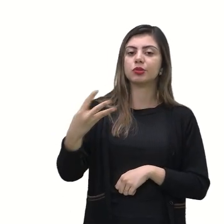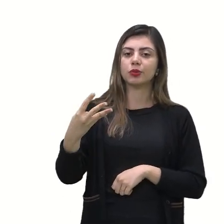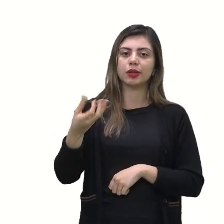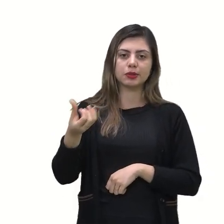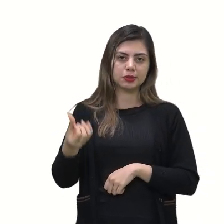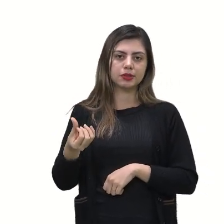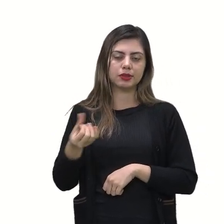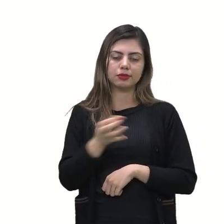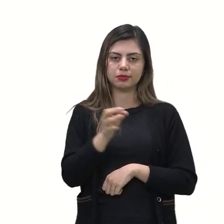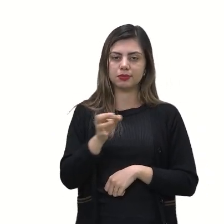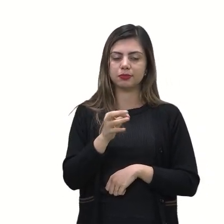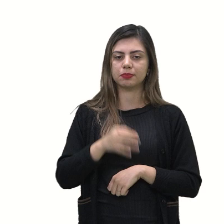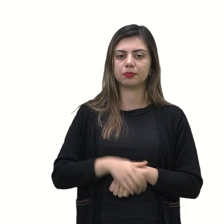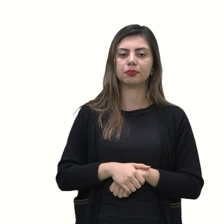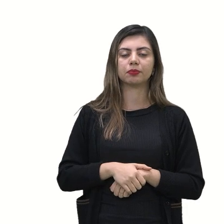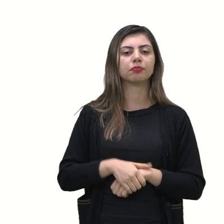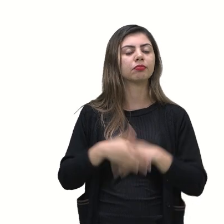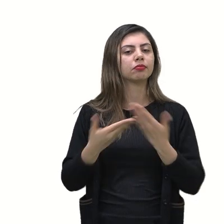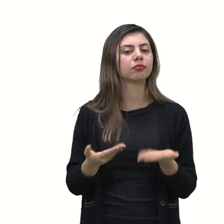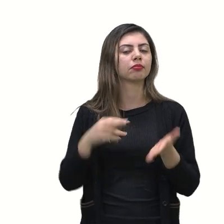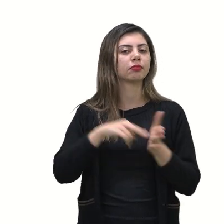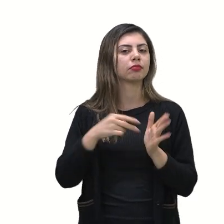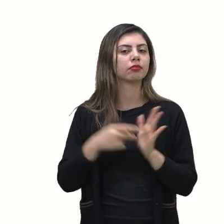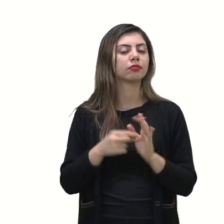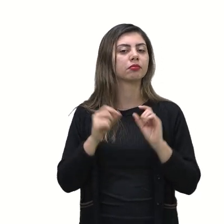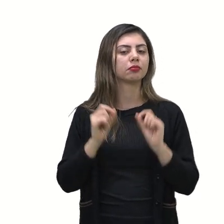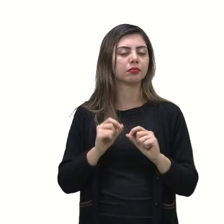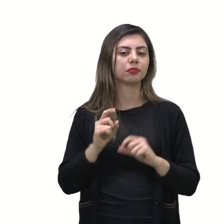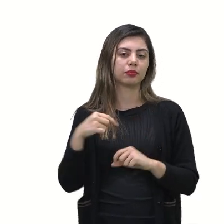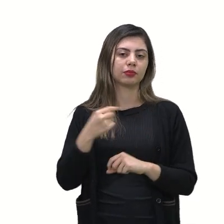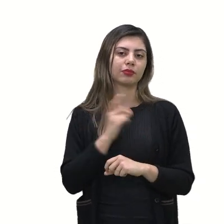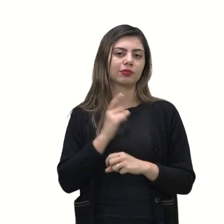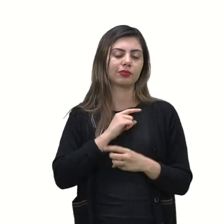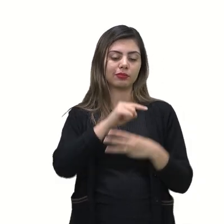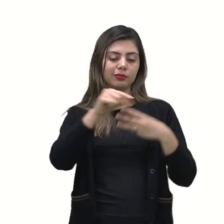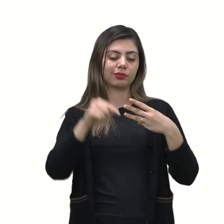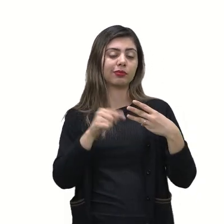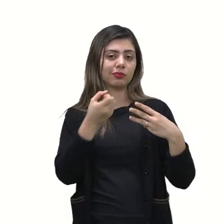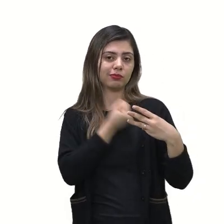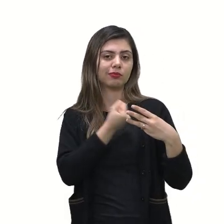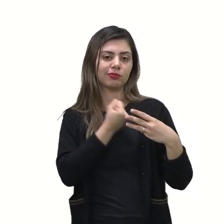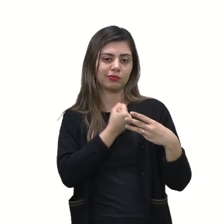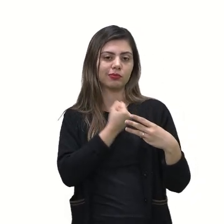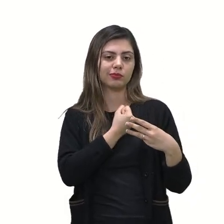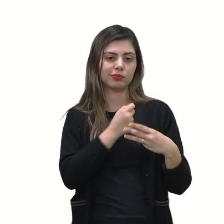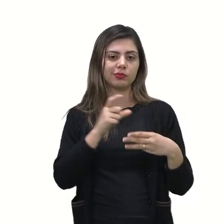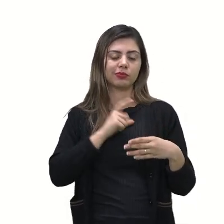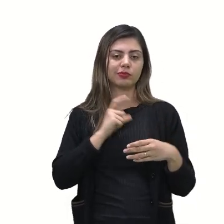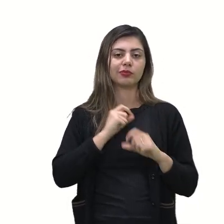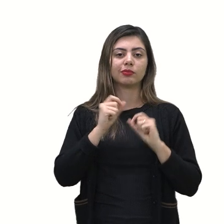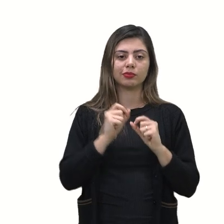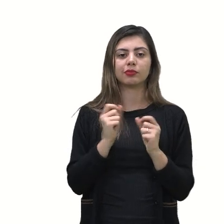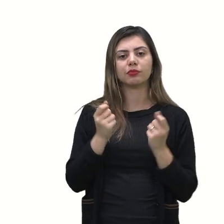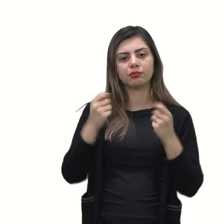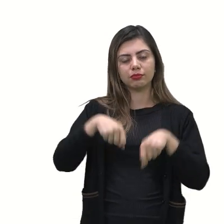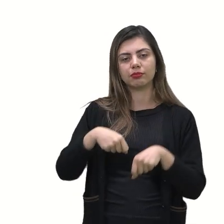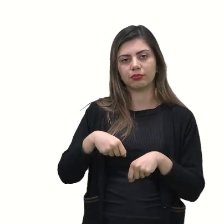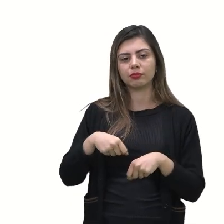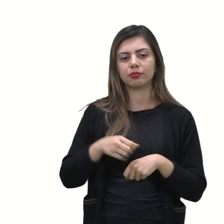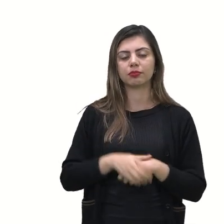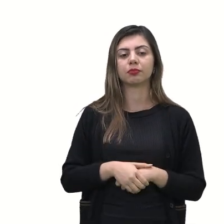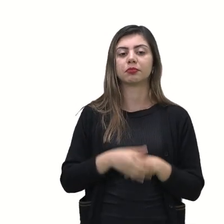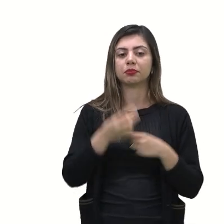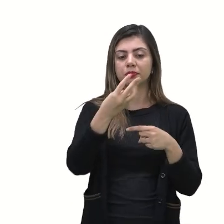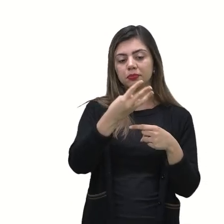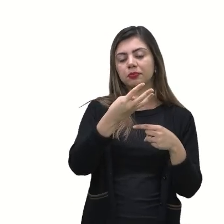e tenho 6 ou seja nós temos 3 números dentro de 6 possíveis a